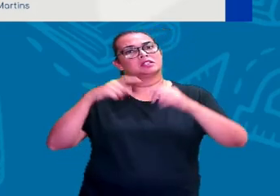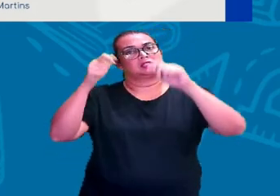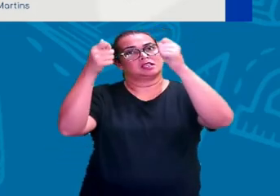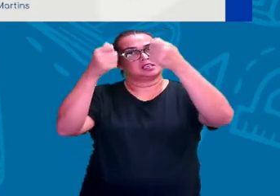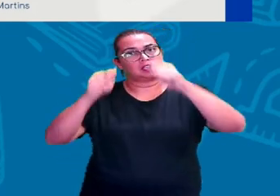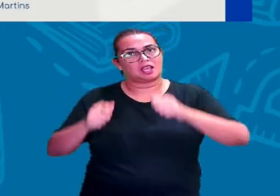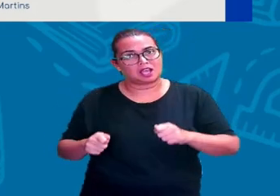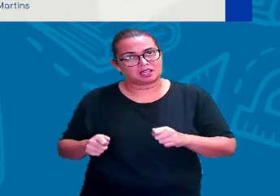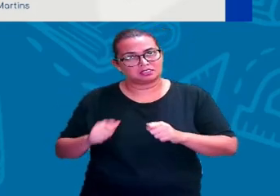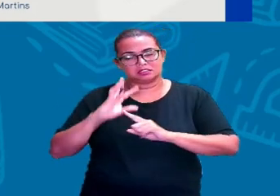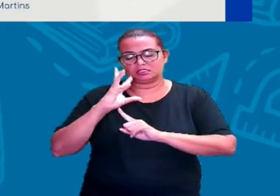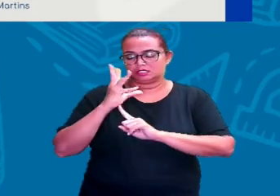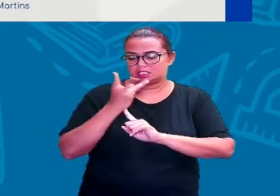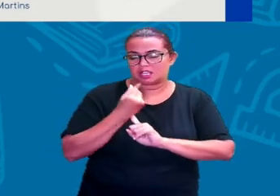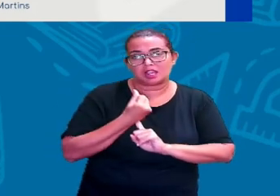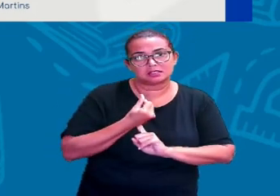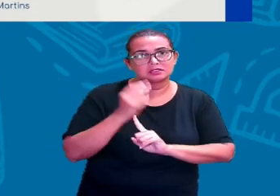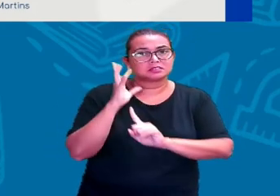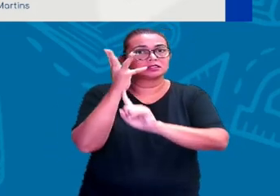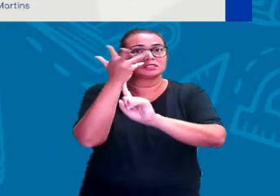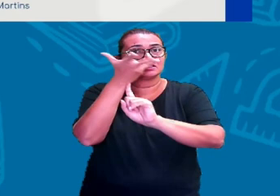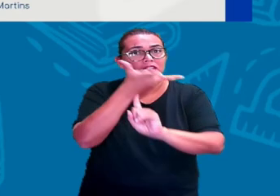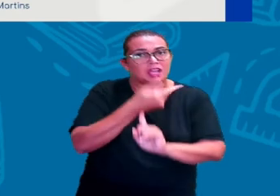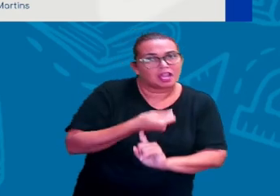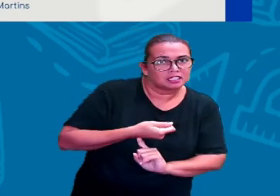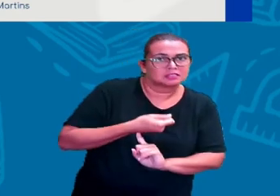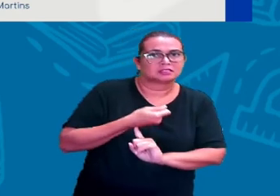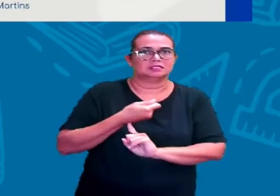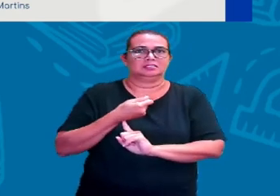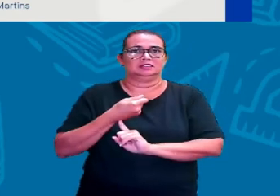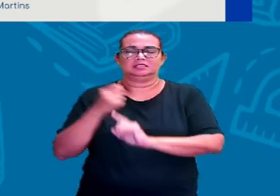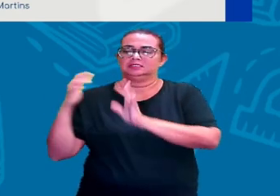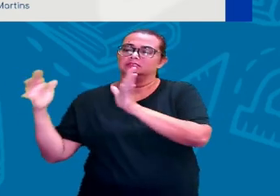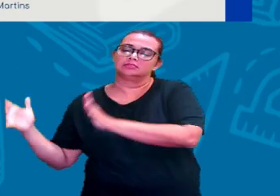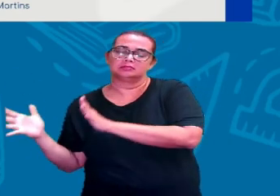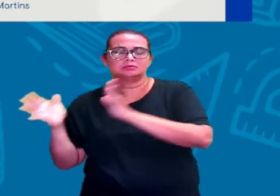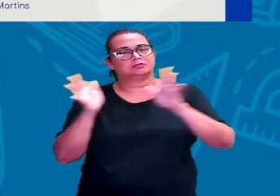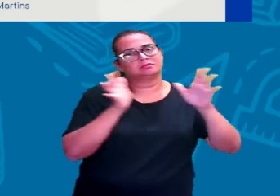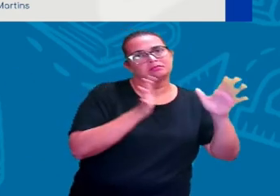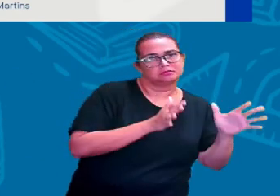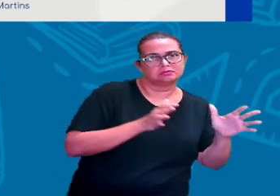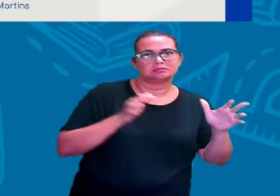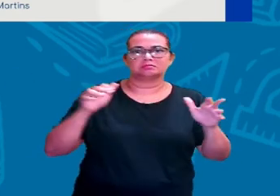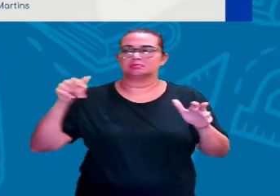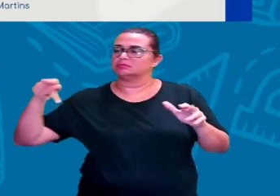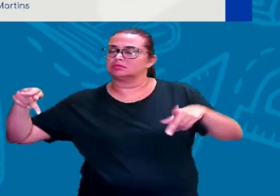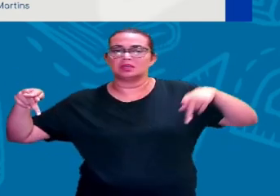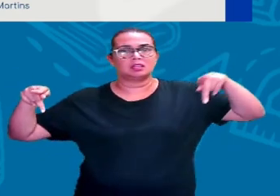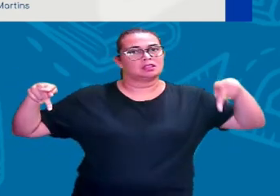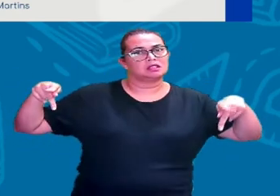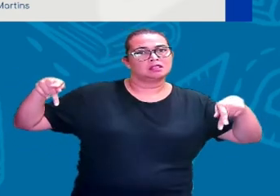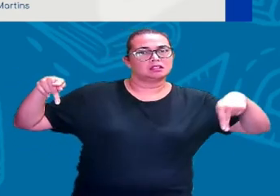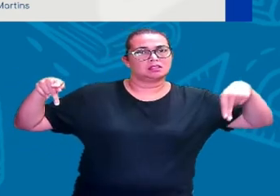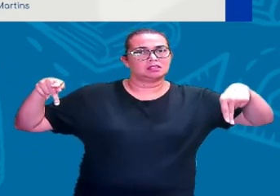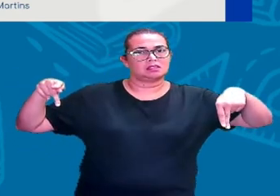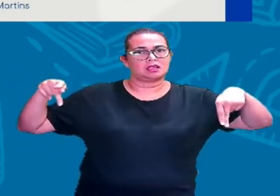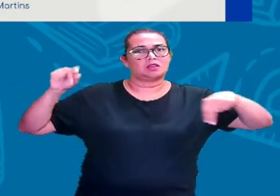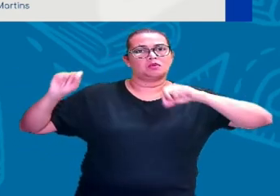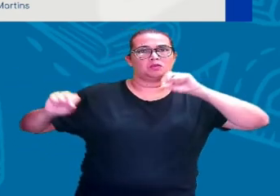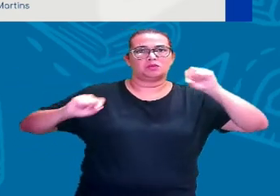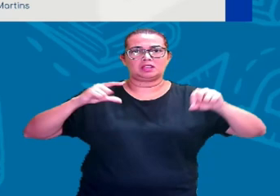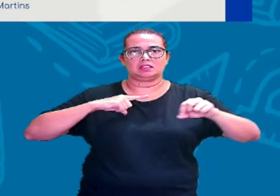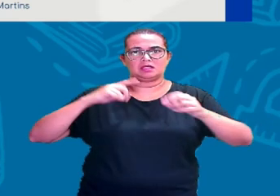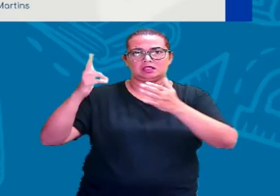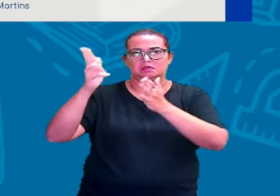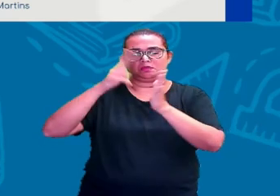também no período Paleolítico e no período Neolítico. Então, ela foi caracterizada por pinturas